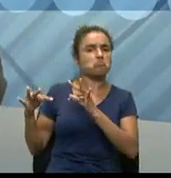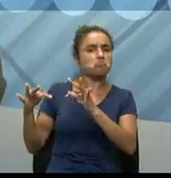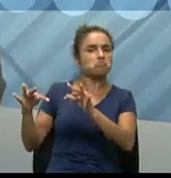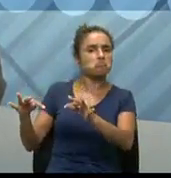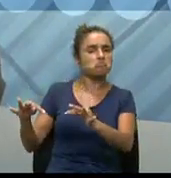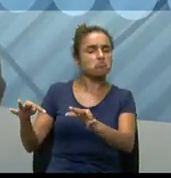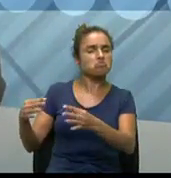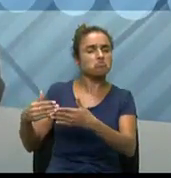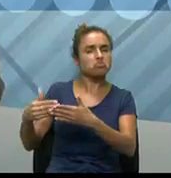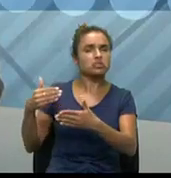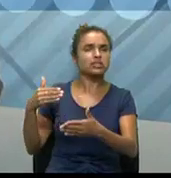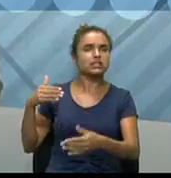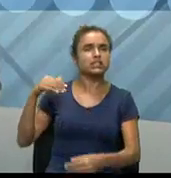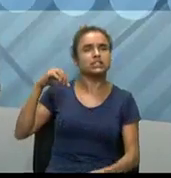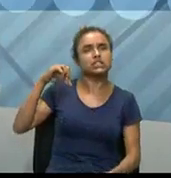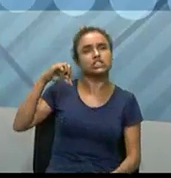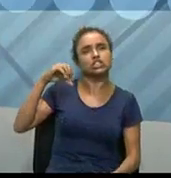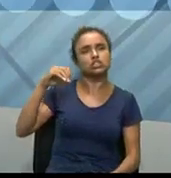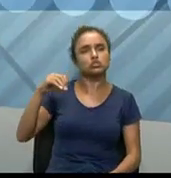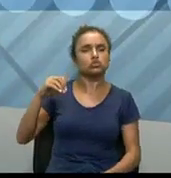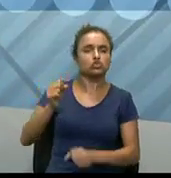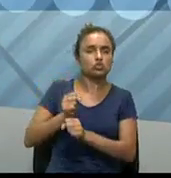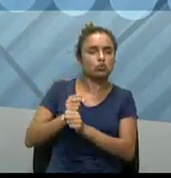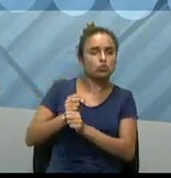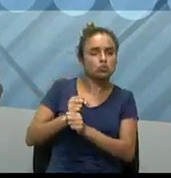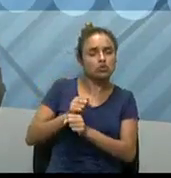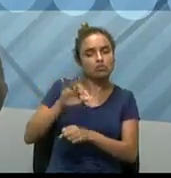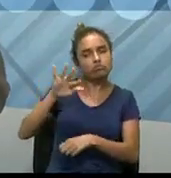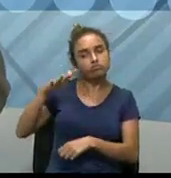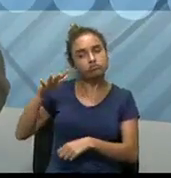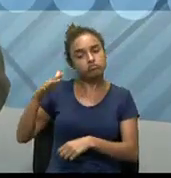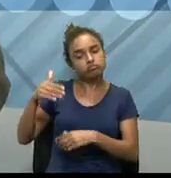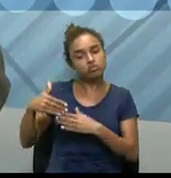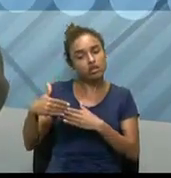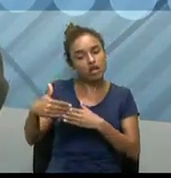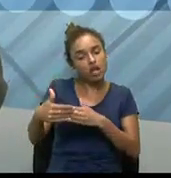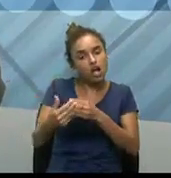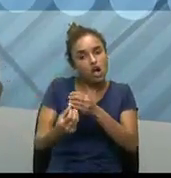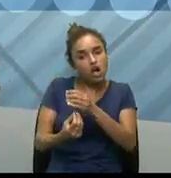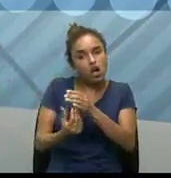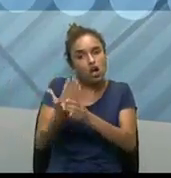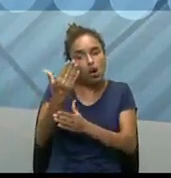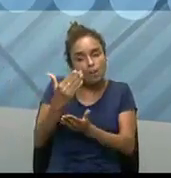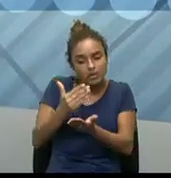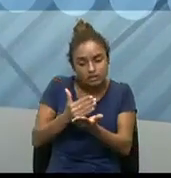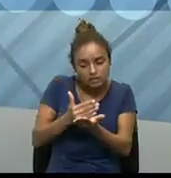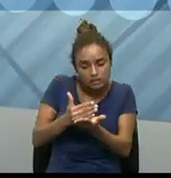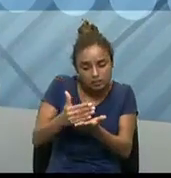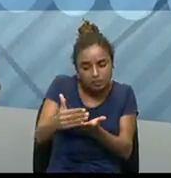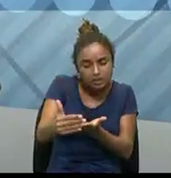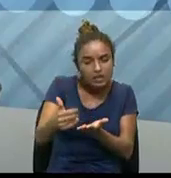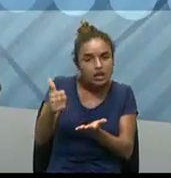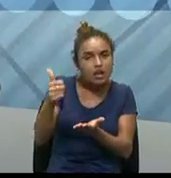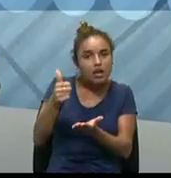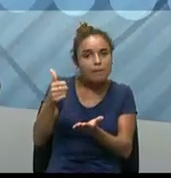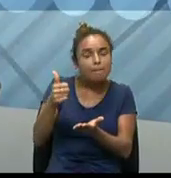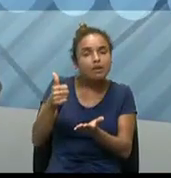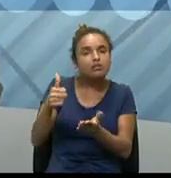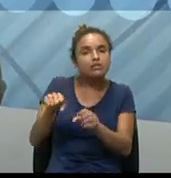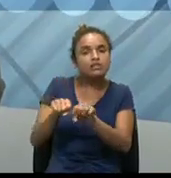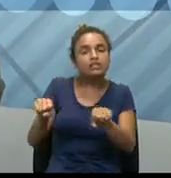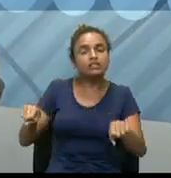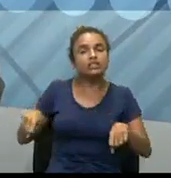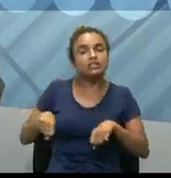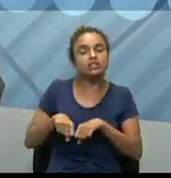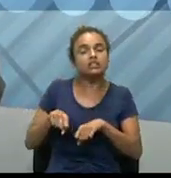Contextualizando, década de 90, mais ou menos, começam a surgir os primeiros sistemas de informação gerencial,